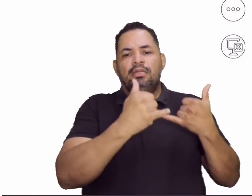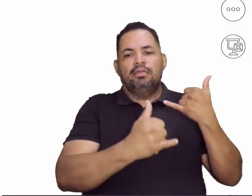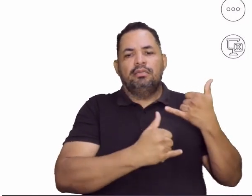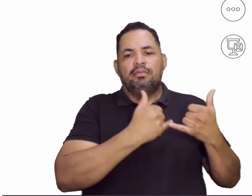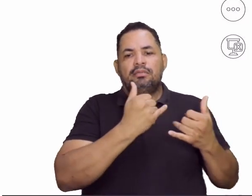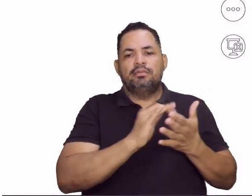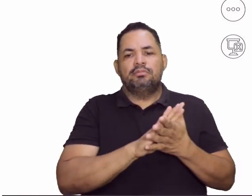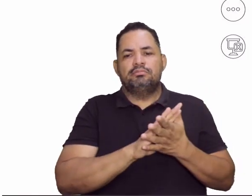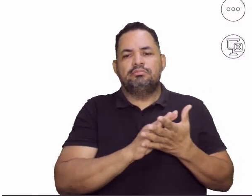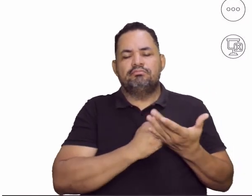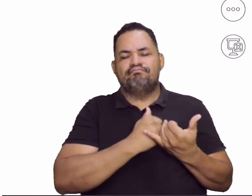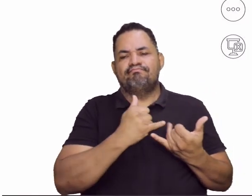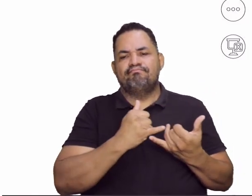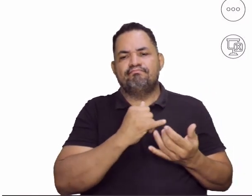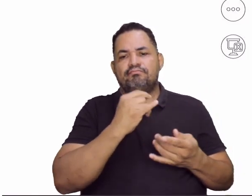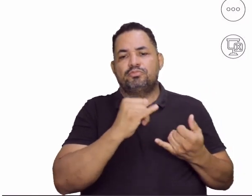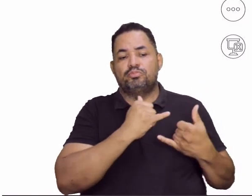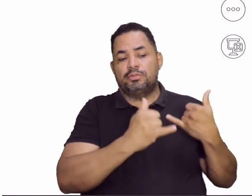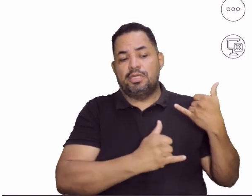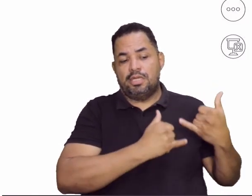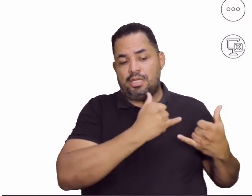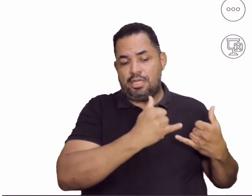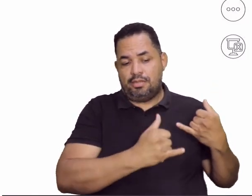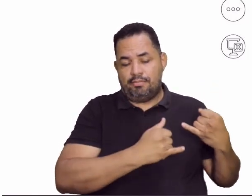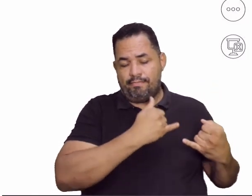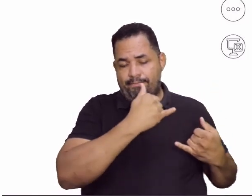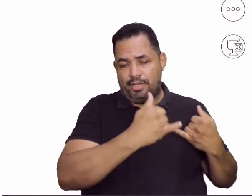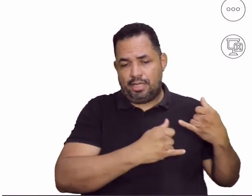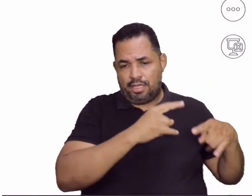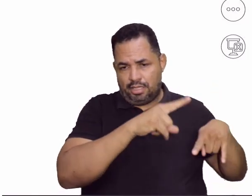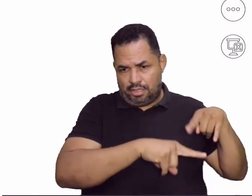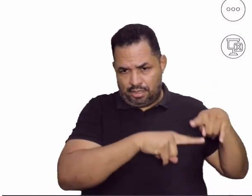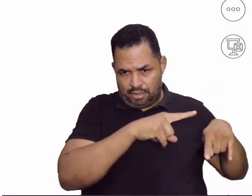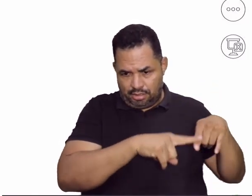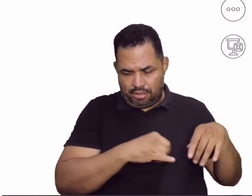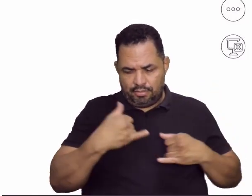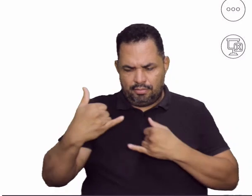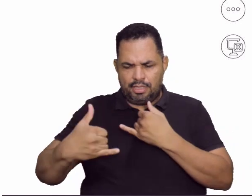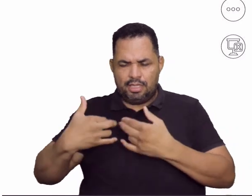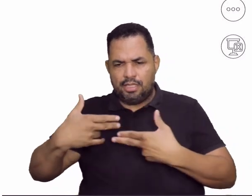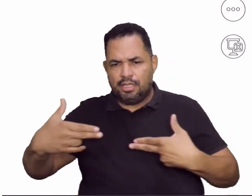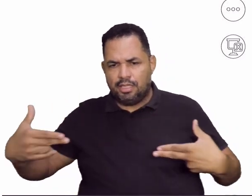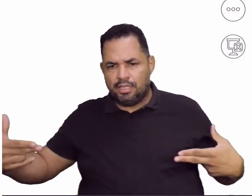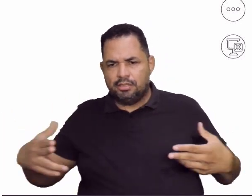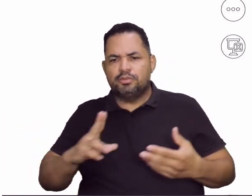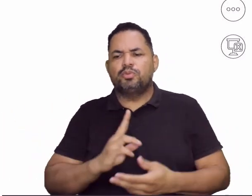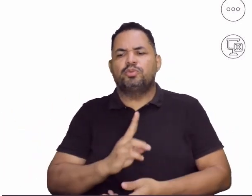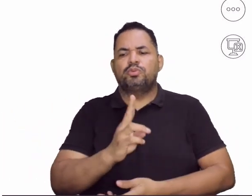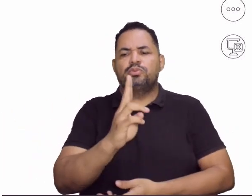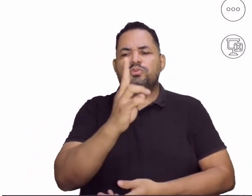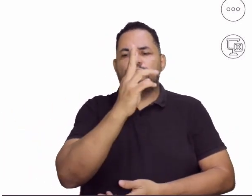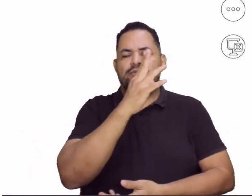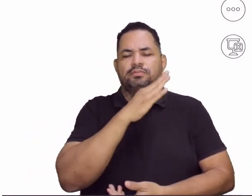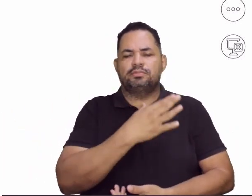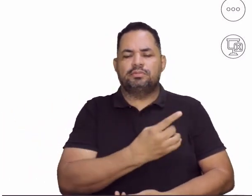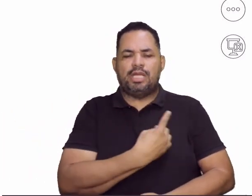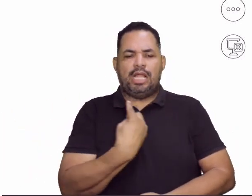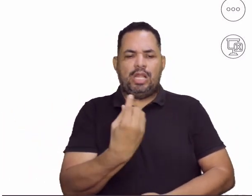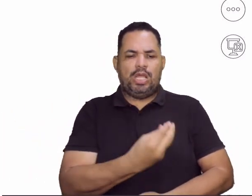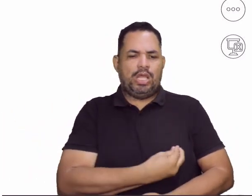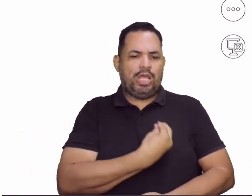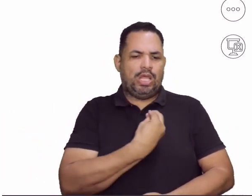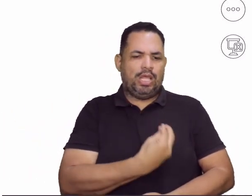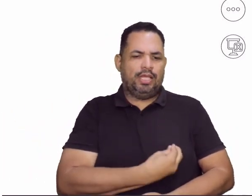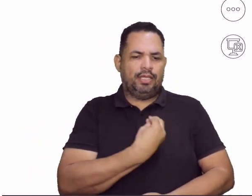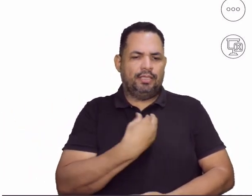brincadeiras, eles estiveram aí presentes na nossa infância e eles vão continuar, né, caríssimos estudantes, por